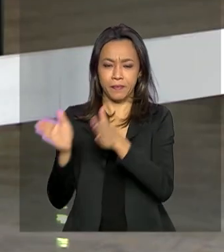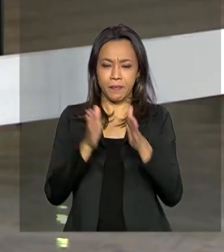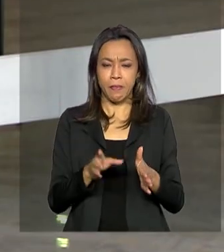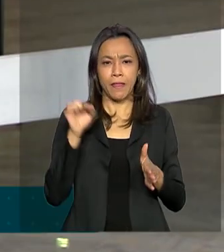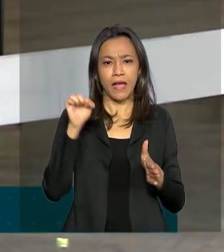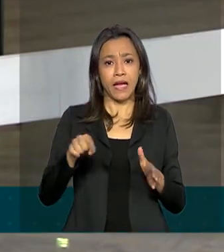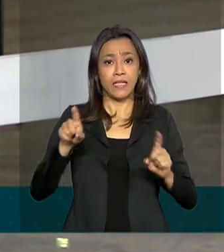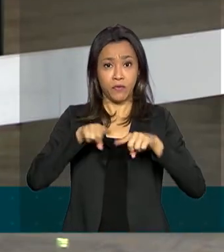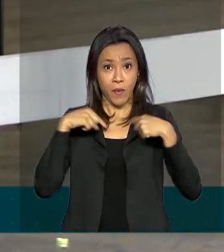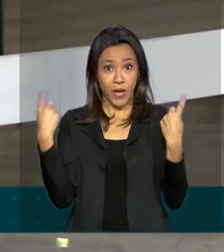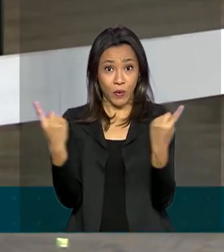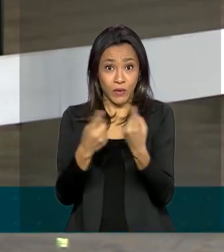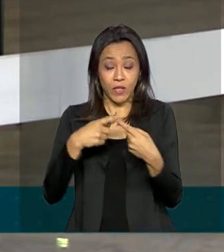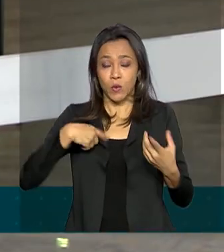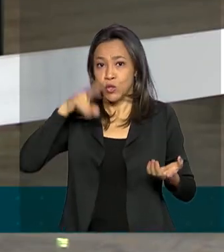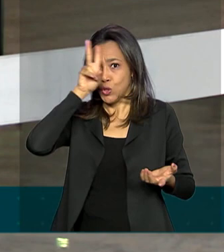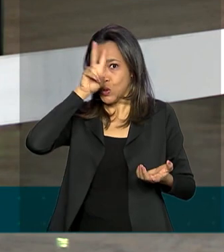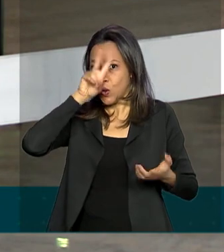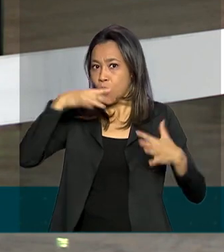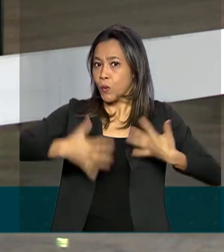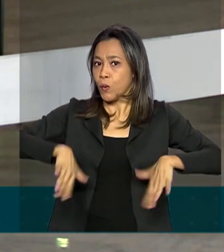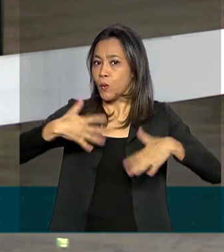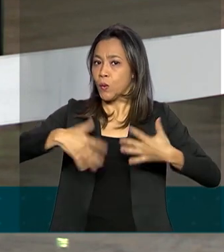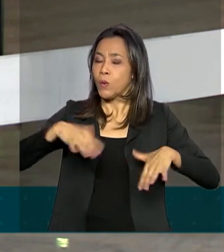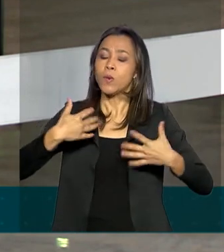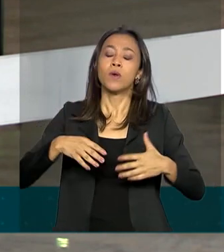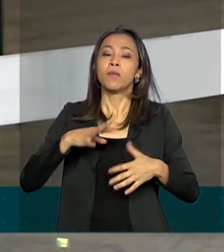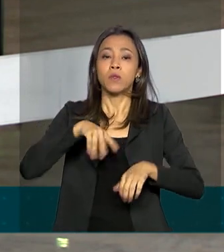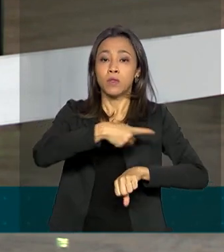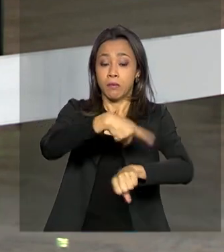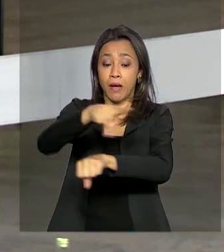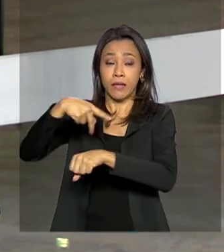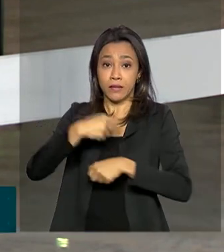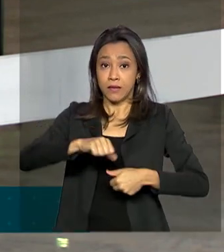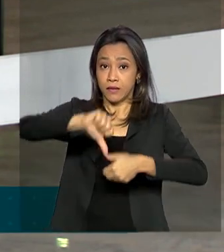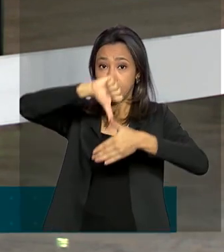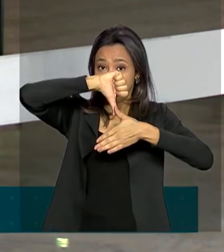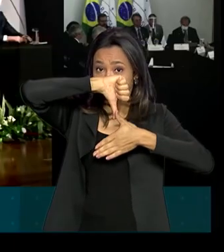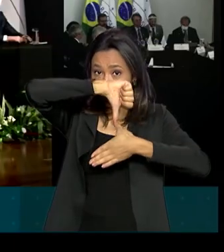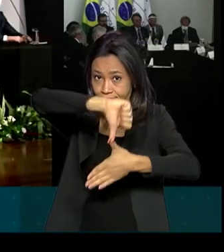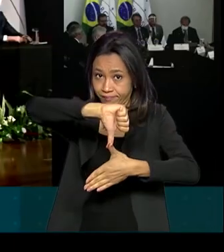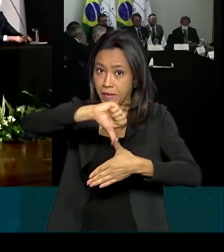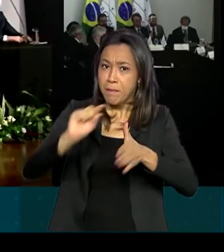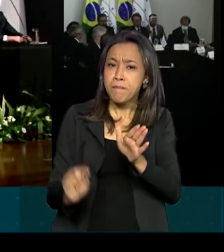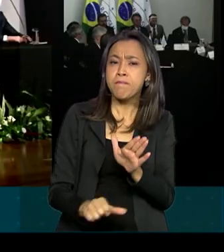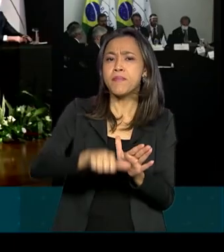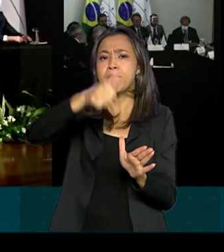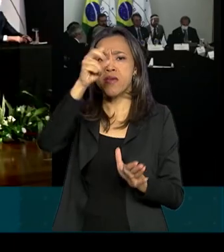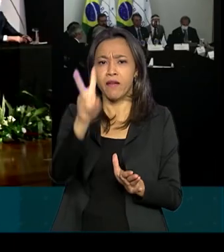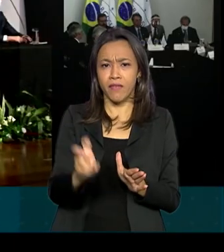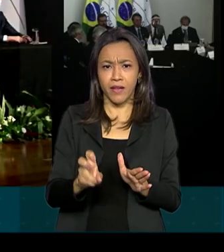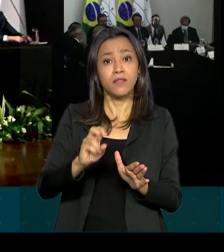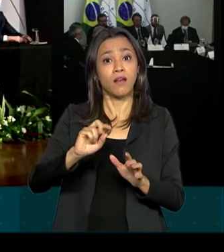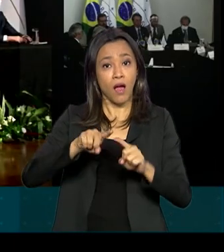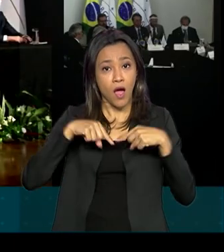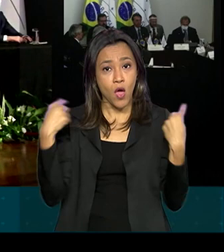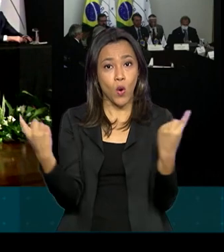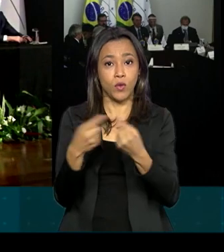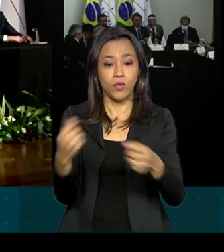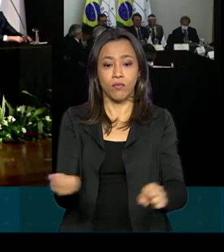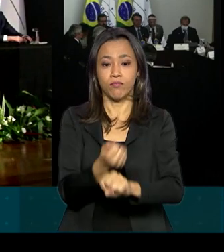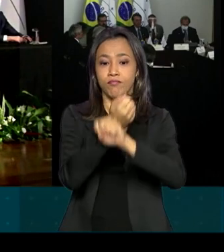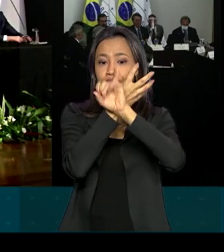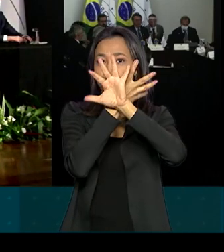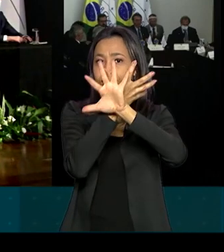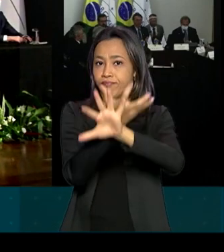reunião histórica para os países da América do Sul. Isso porque, pela primeira vez, os países se reuniram por videoconferência por causa da